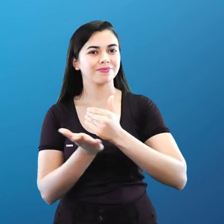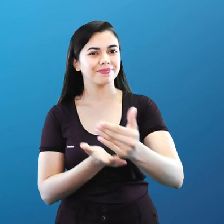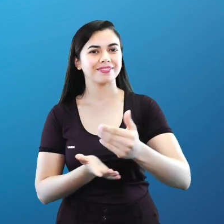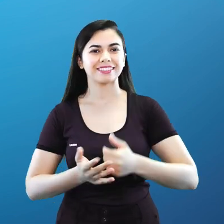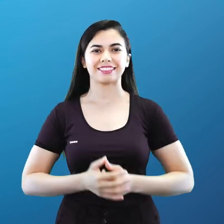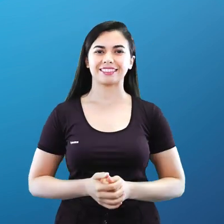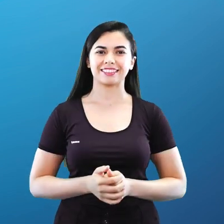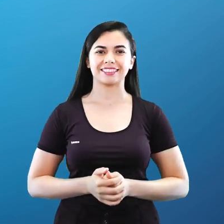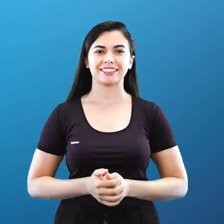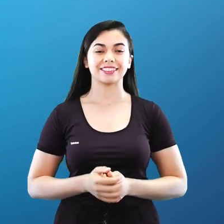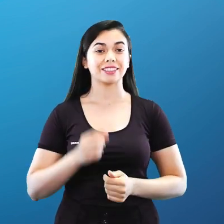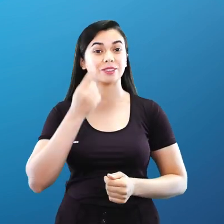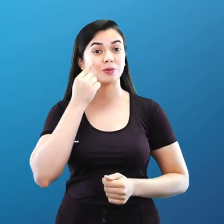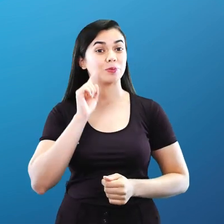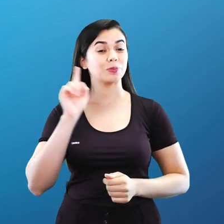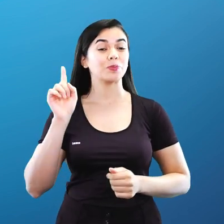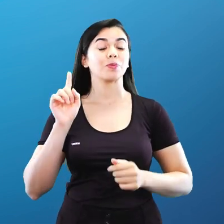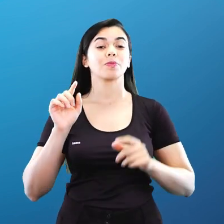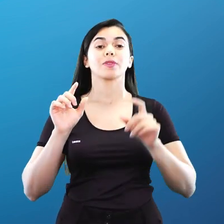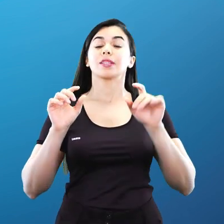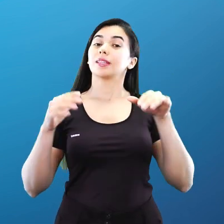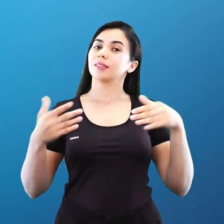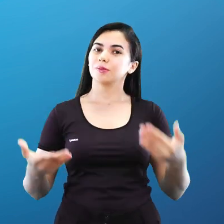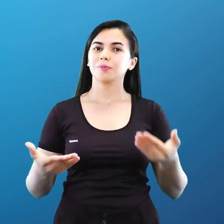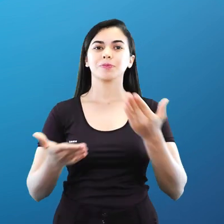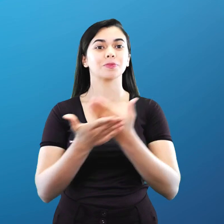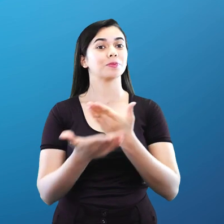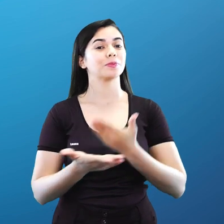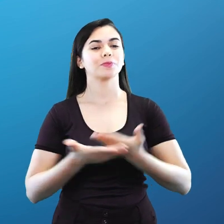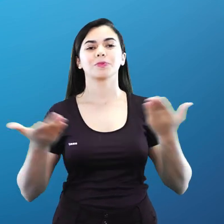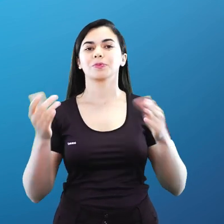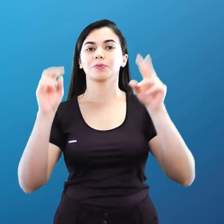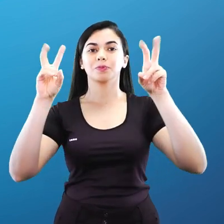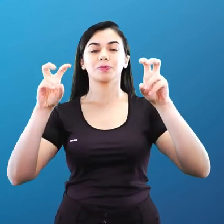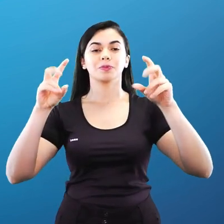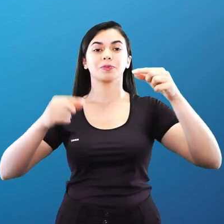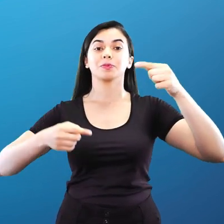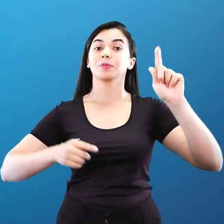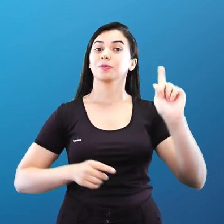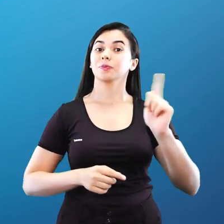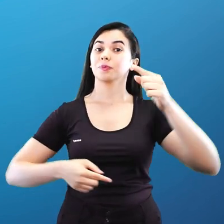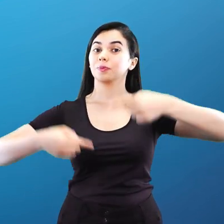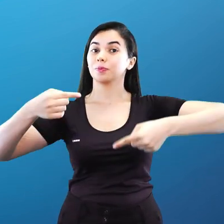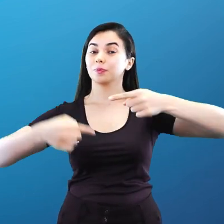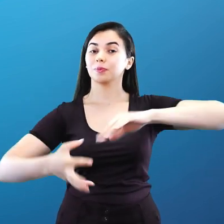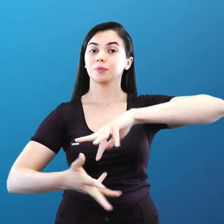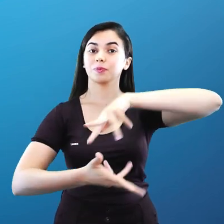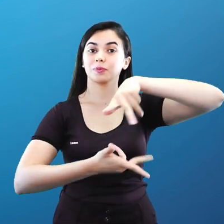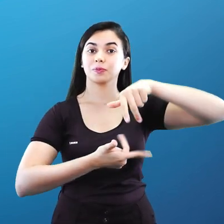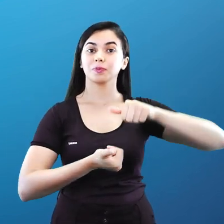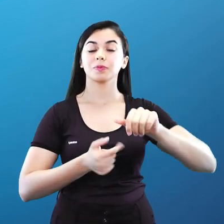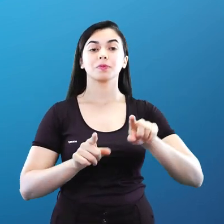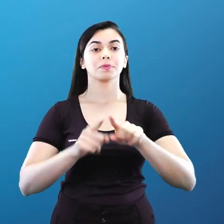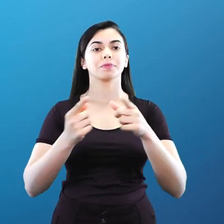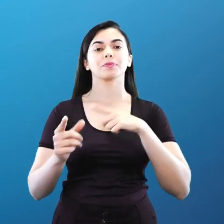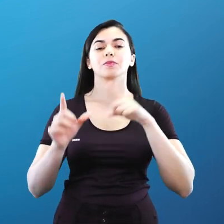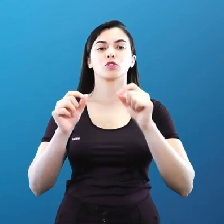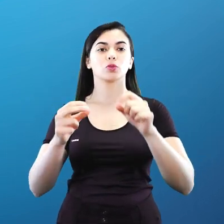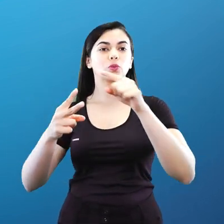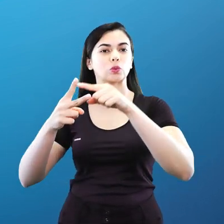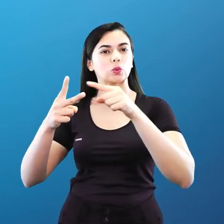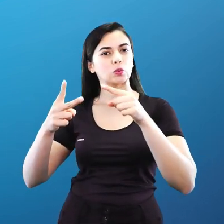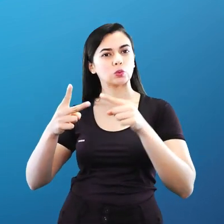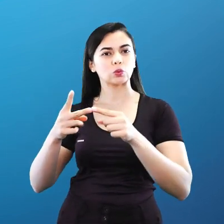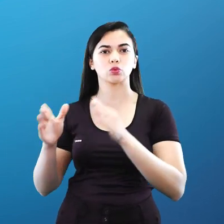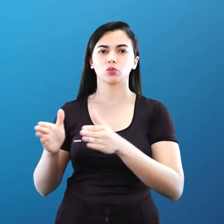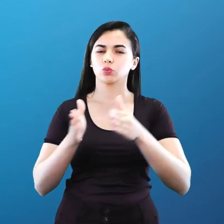Então olha só, a nossa aula de hoje fala sobre Geopolítica Mundial, só que eu trouxe dois recortes mais objetivos, tá? Eu quero que vocês